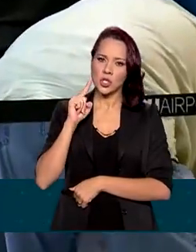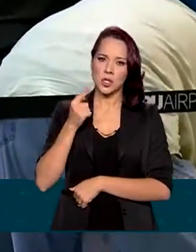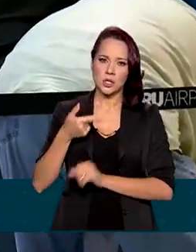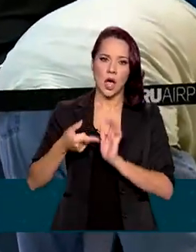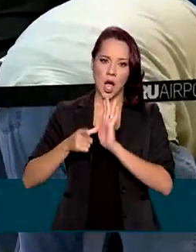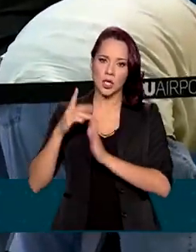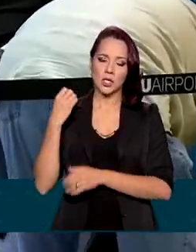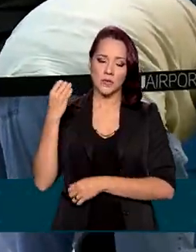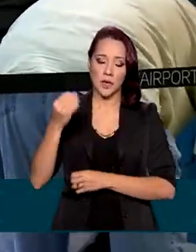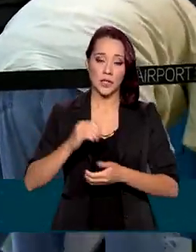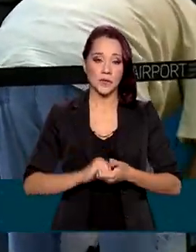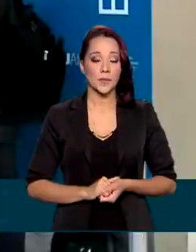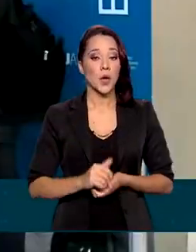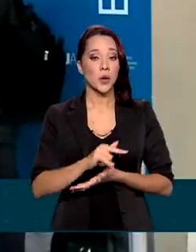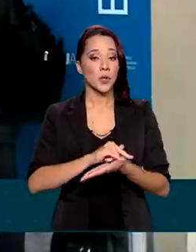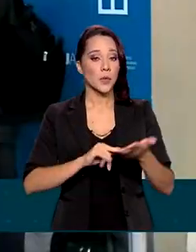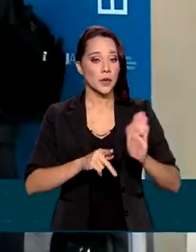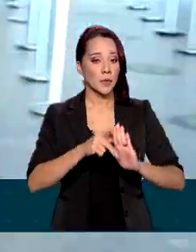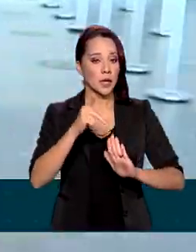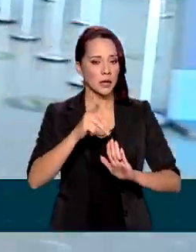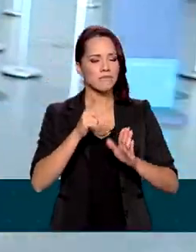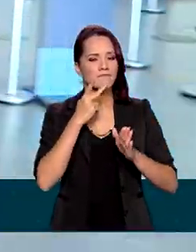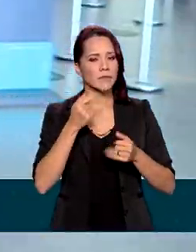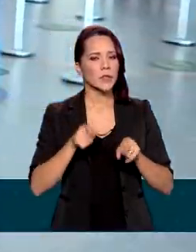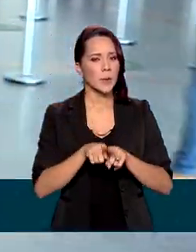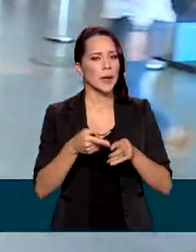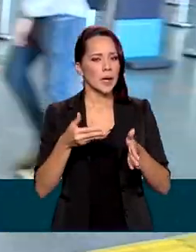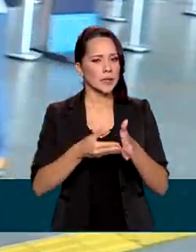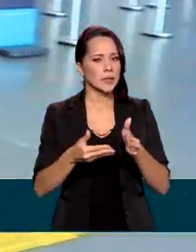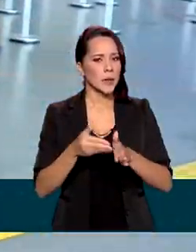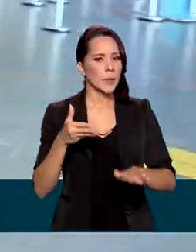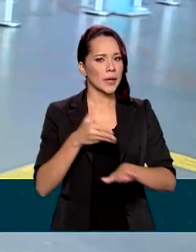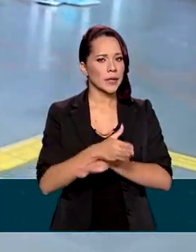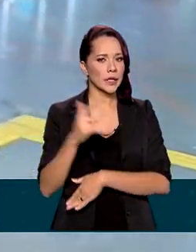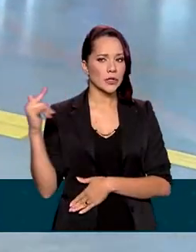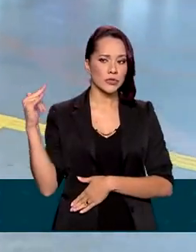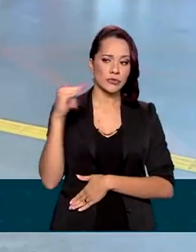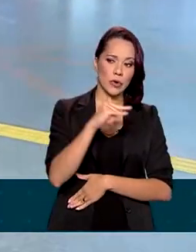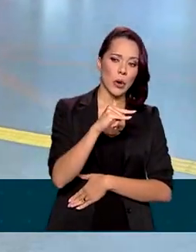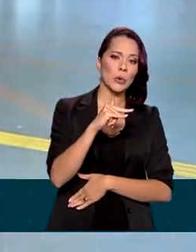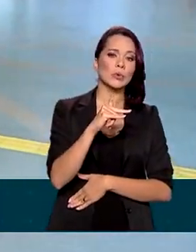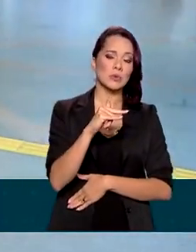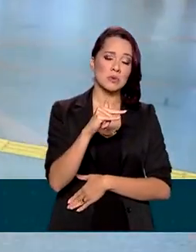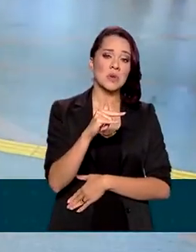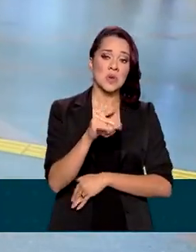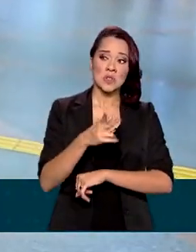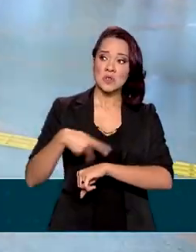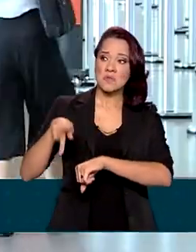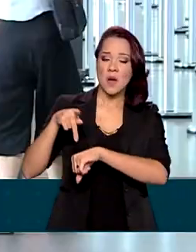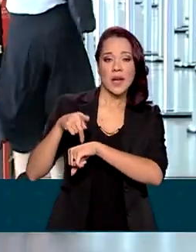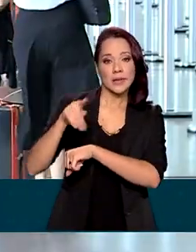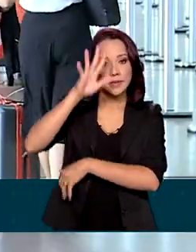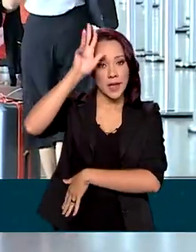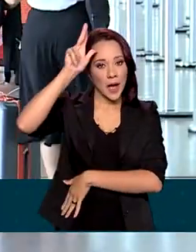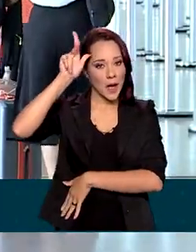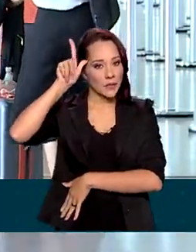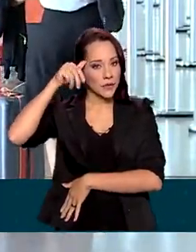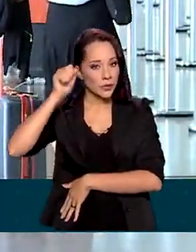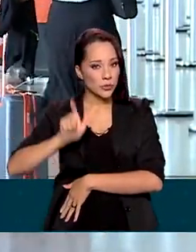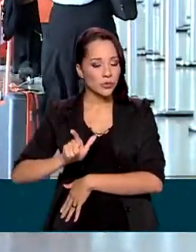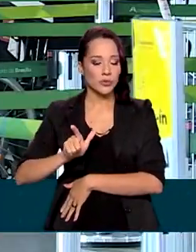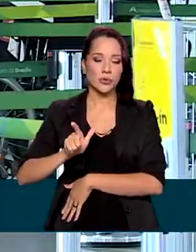da viagem. De acordo com a portaria, ainda permanece a restrição para a entrada de voos de países da África do Sul.